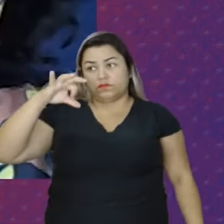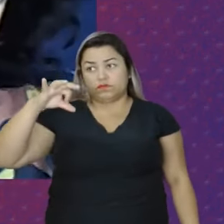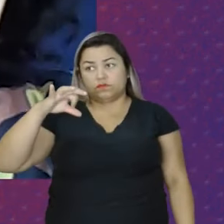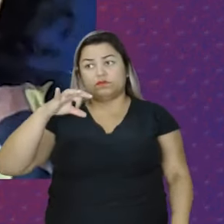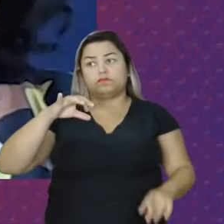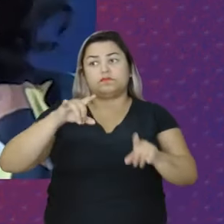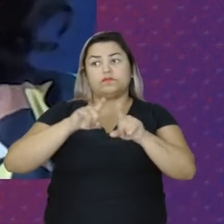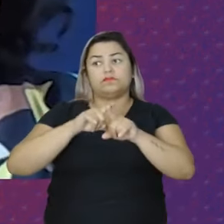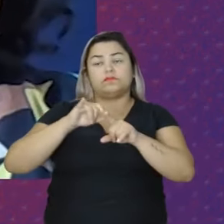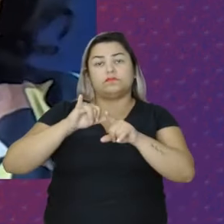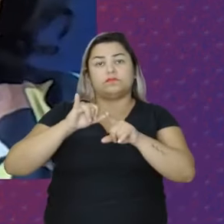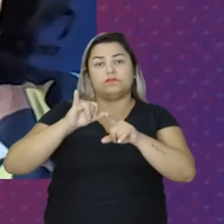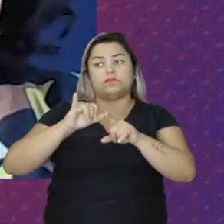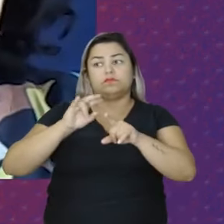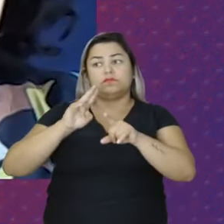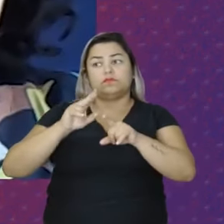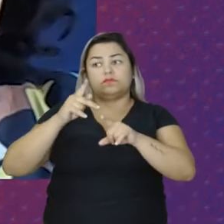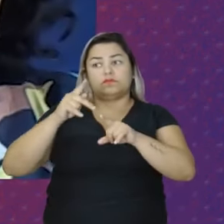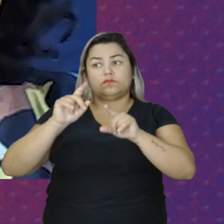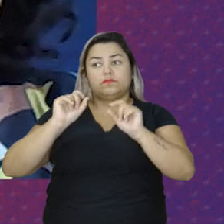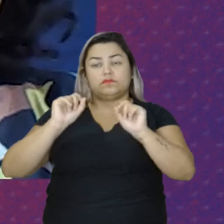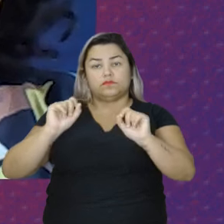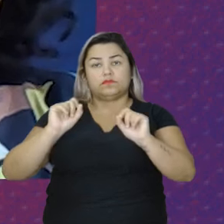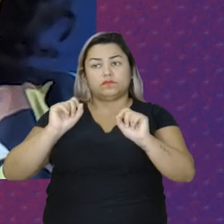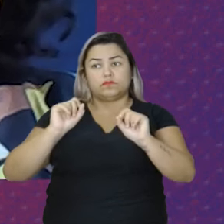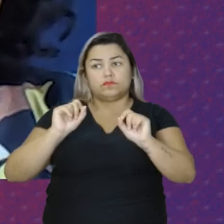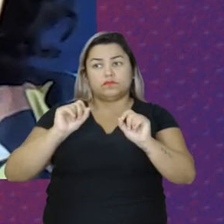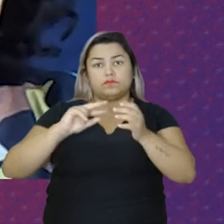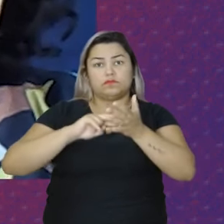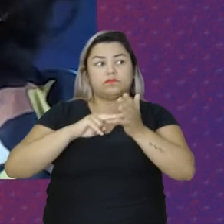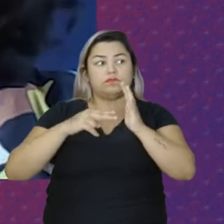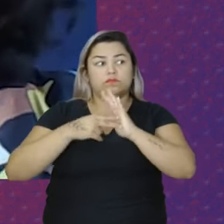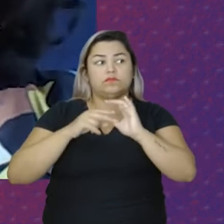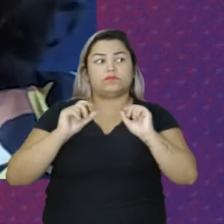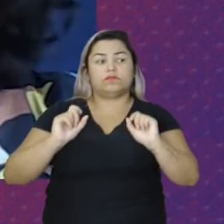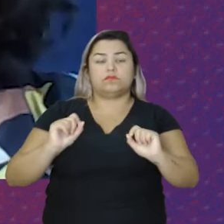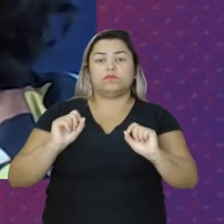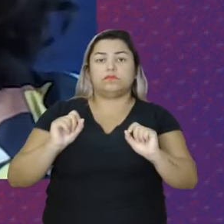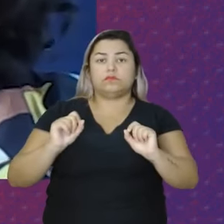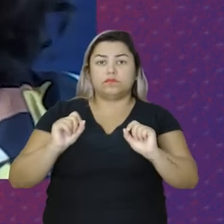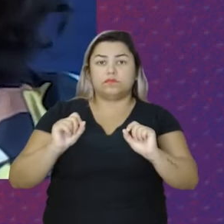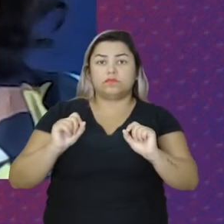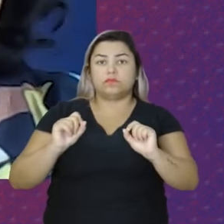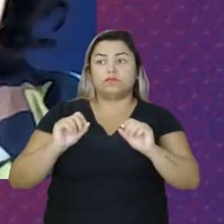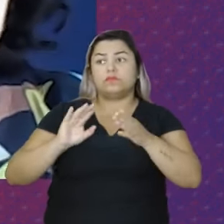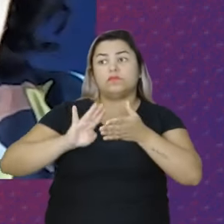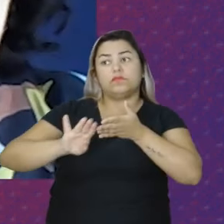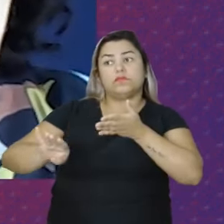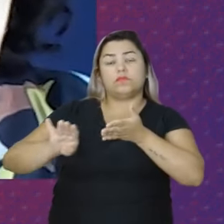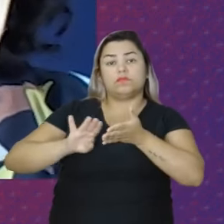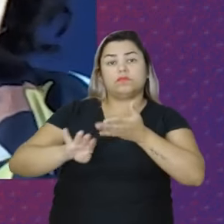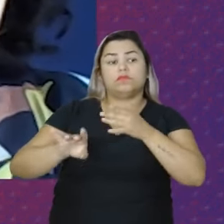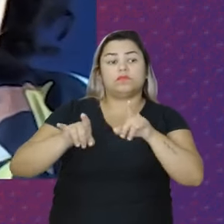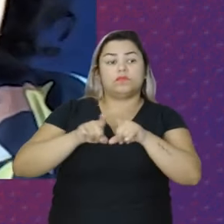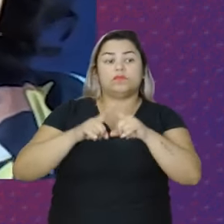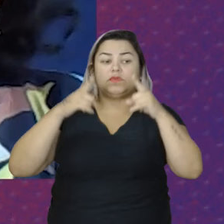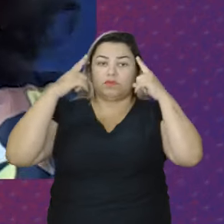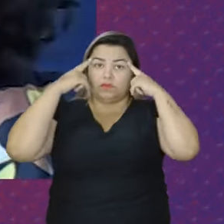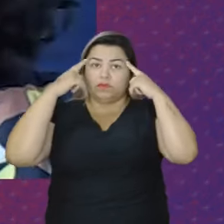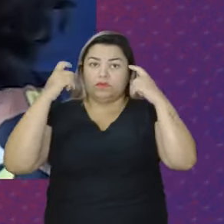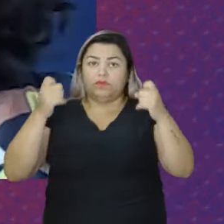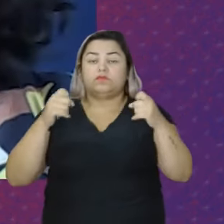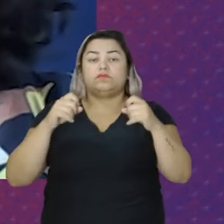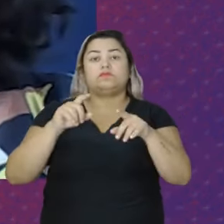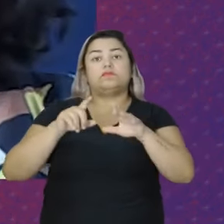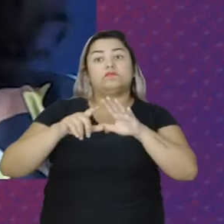OIT Que é É Que trata Da eliminação Da violência E do